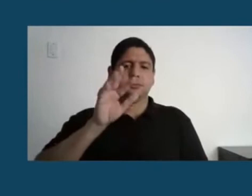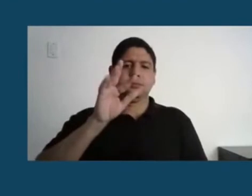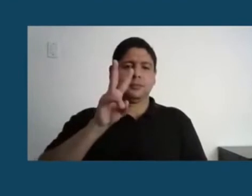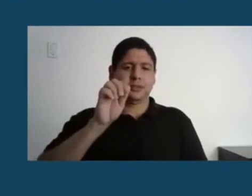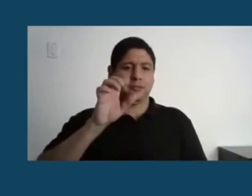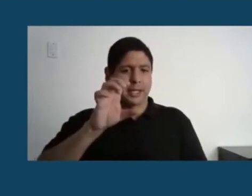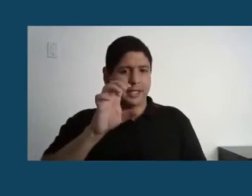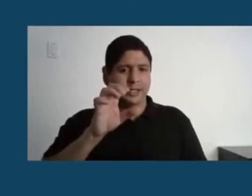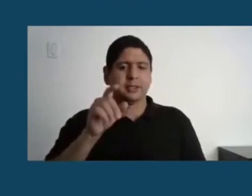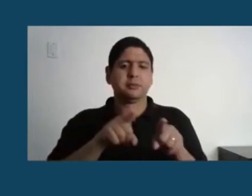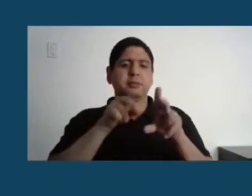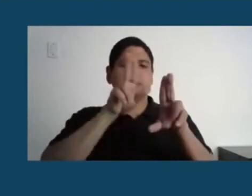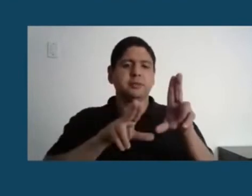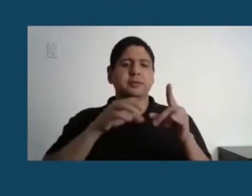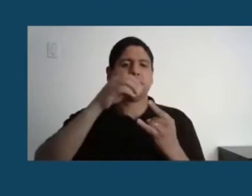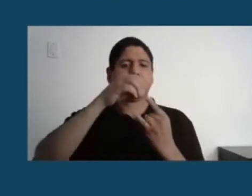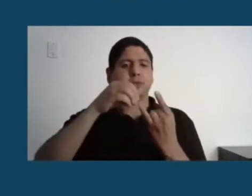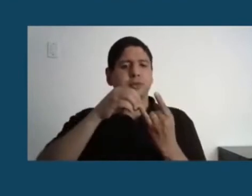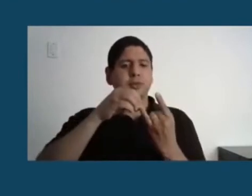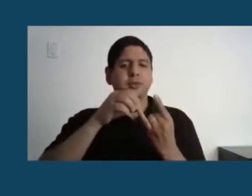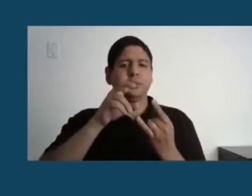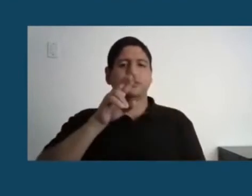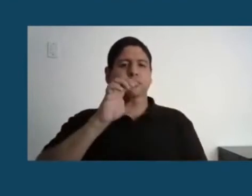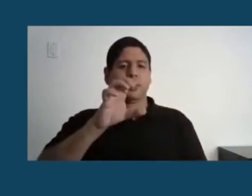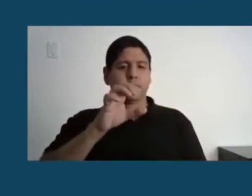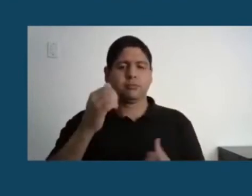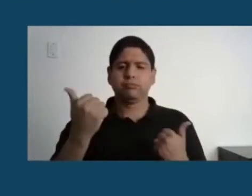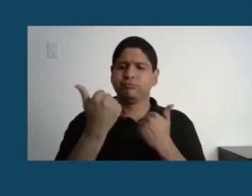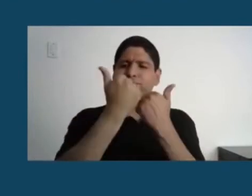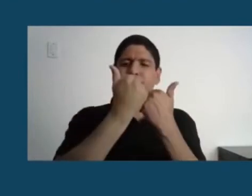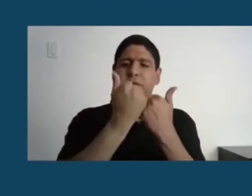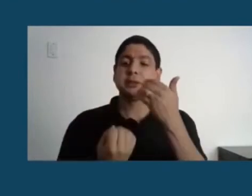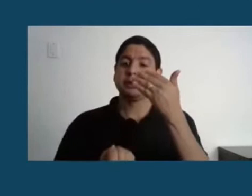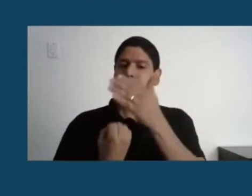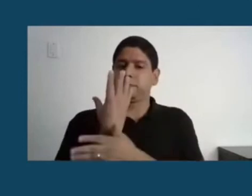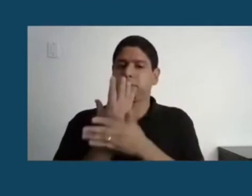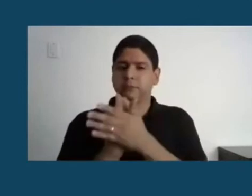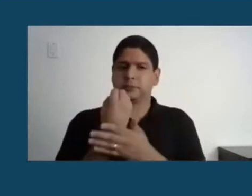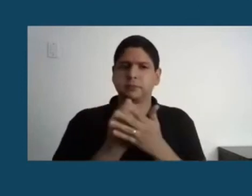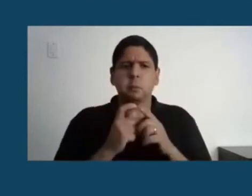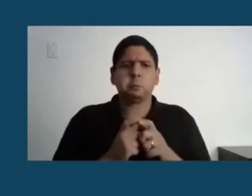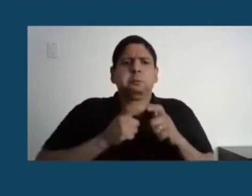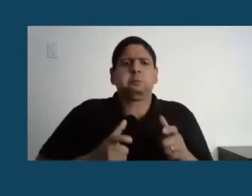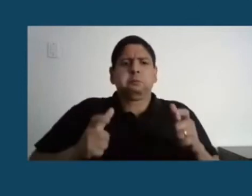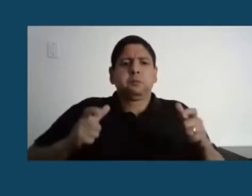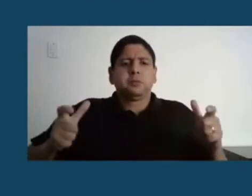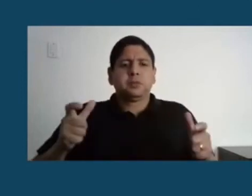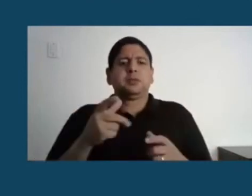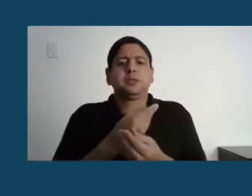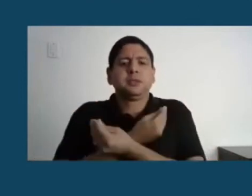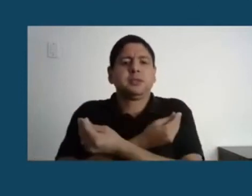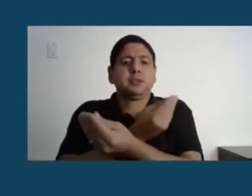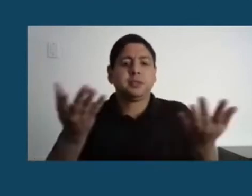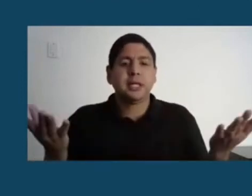-Fiocruz-VAC e que a gente possa produzir em larga escala para distribuir, por exemplo, o continente africano e para